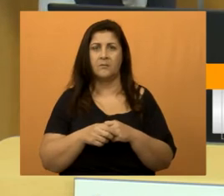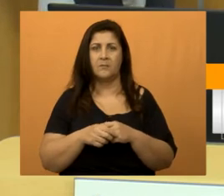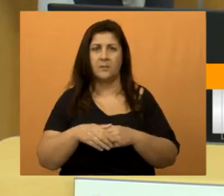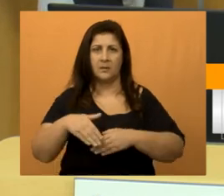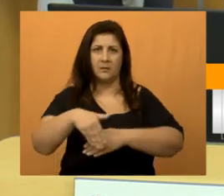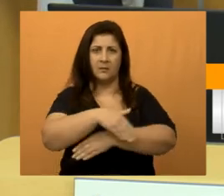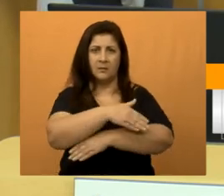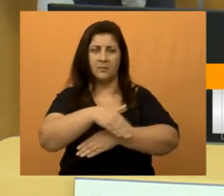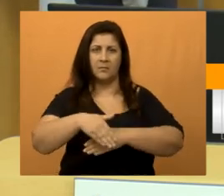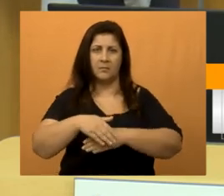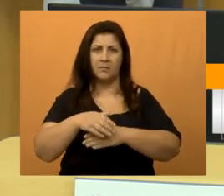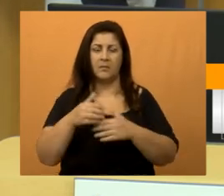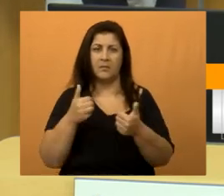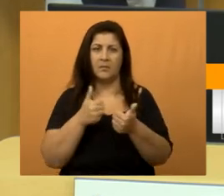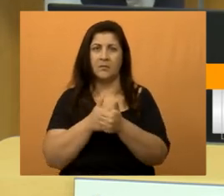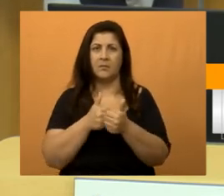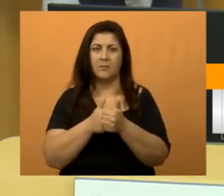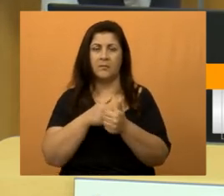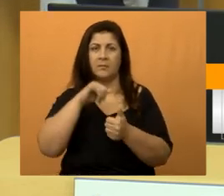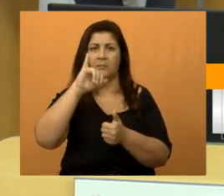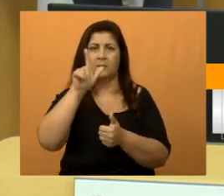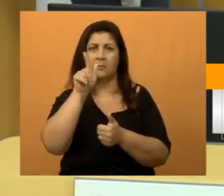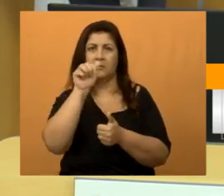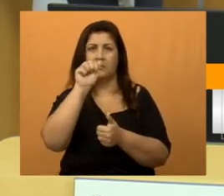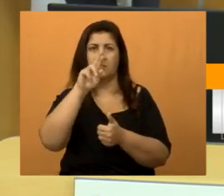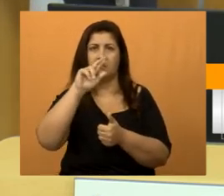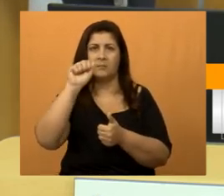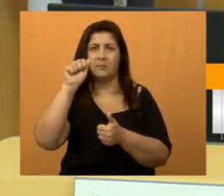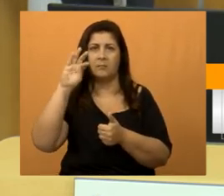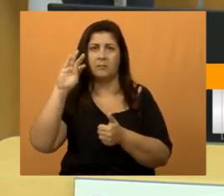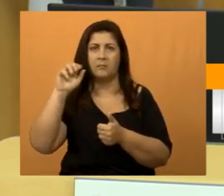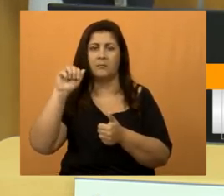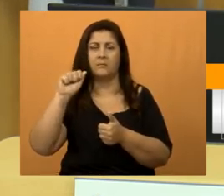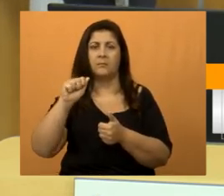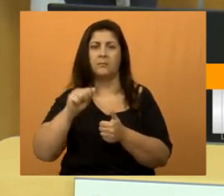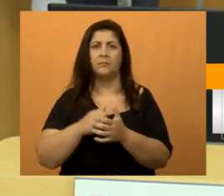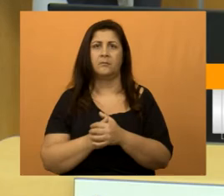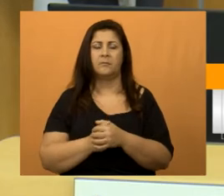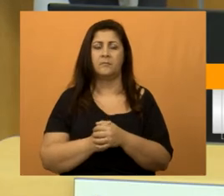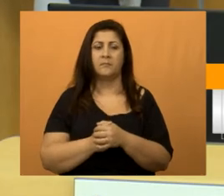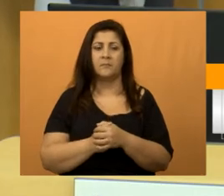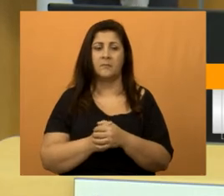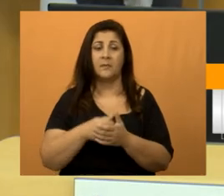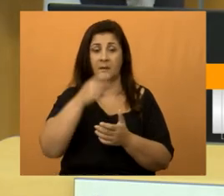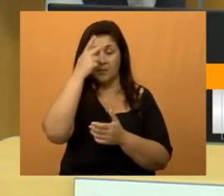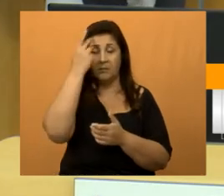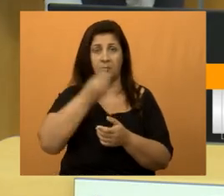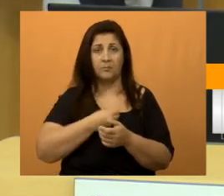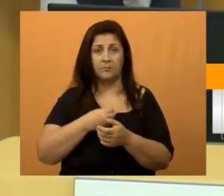Prado, lá na divisa de Igaratá. E esse aqui é o morador que estava lá.